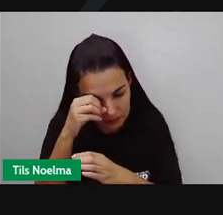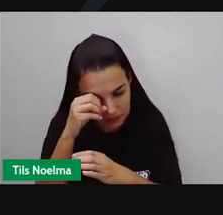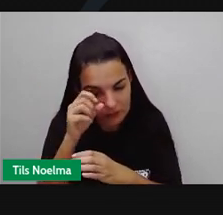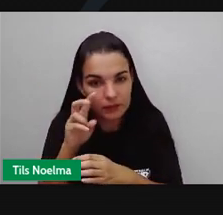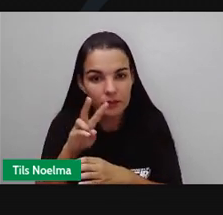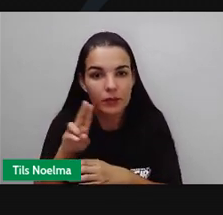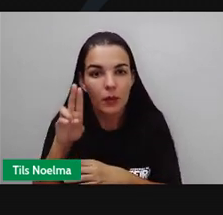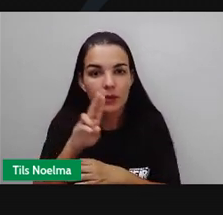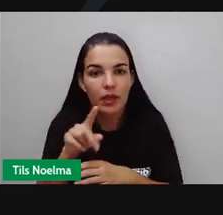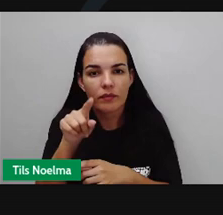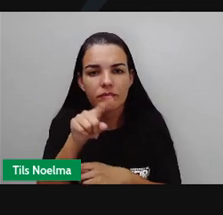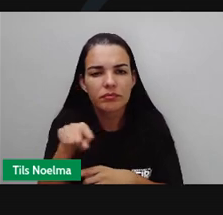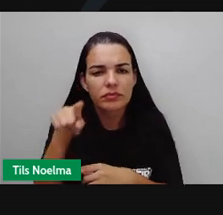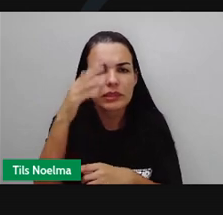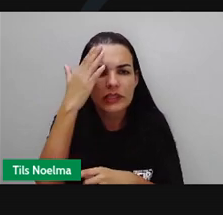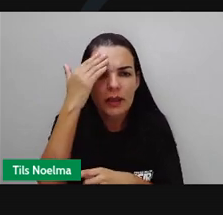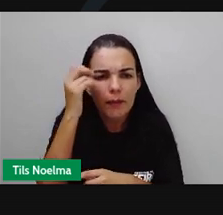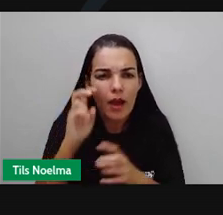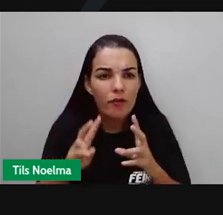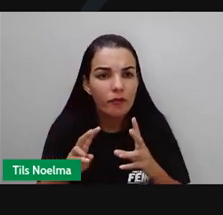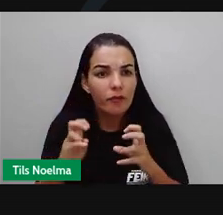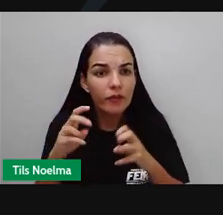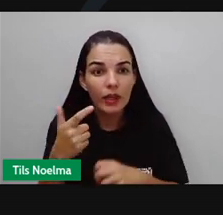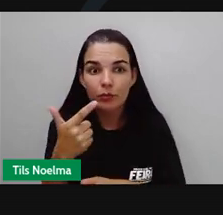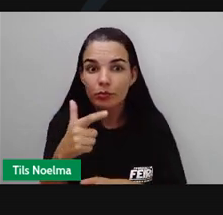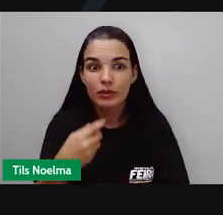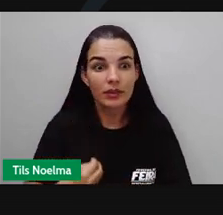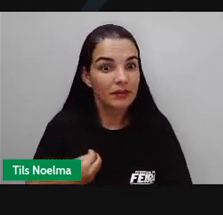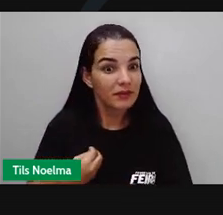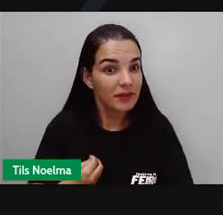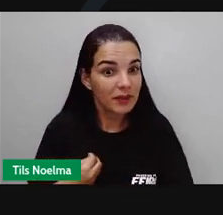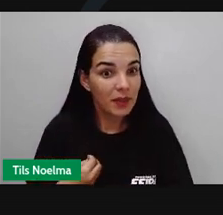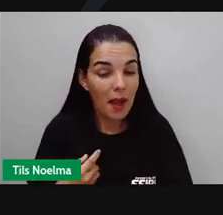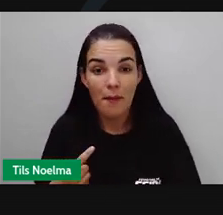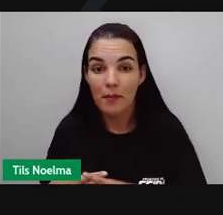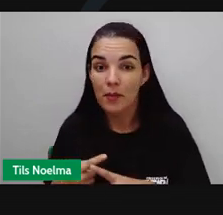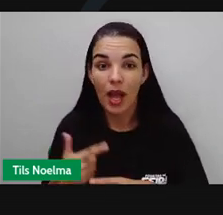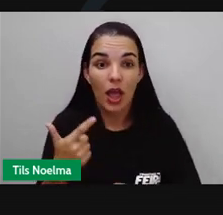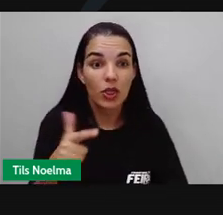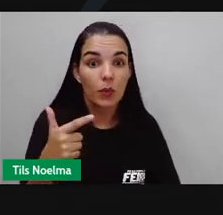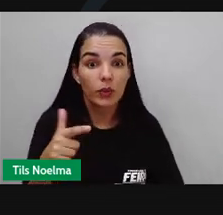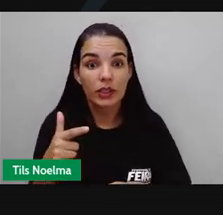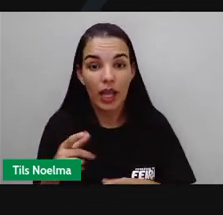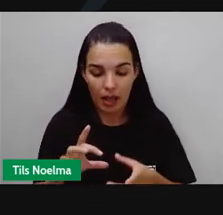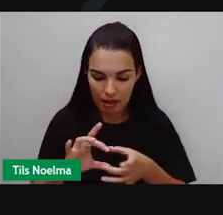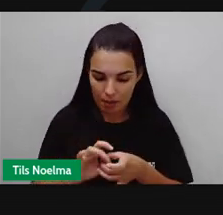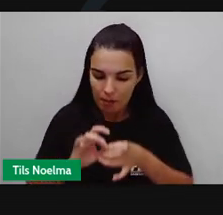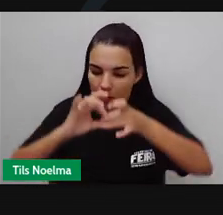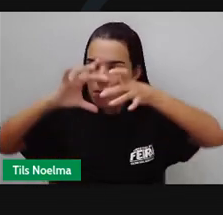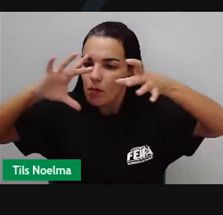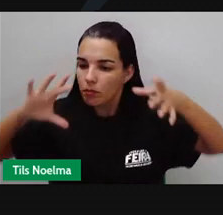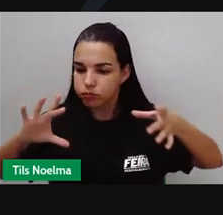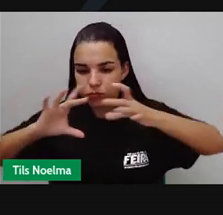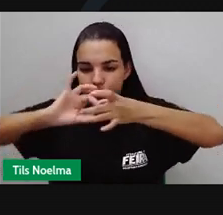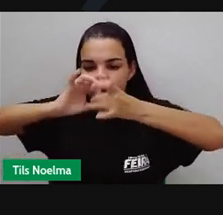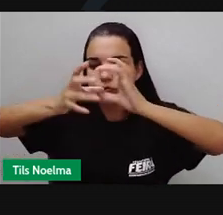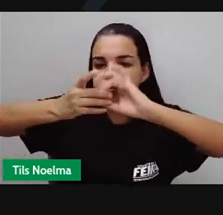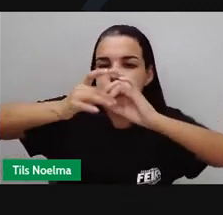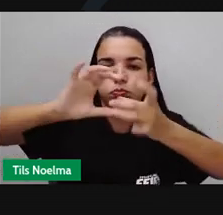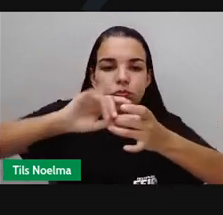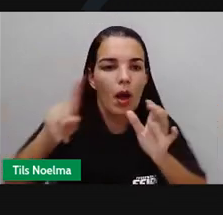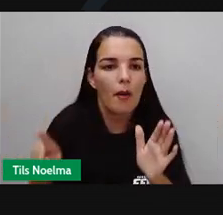Você sabia que os vírus não são seres vivos? Isto é porque eles não realizam a função vital de reprodução por si mesmos,